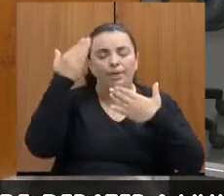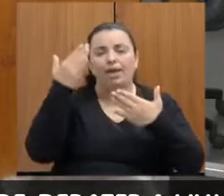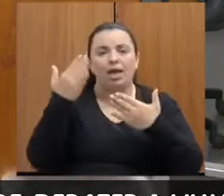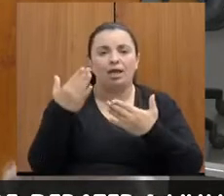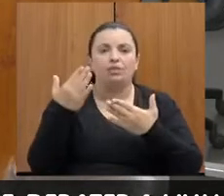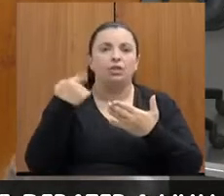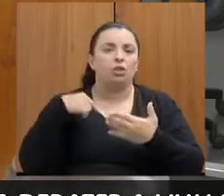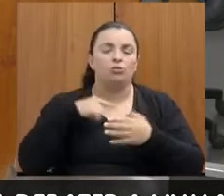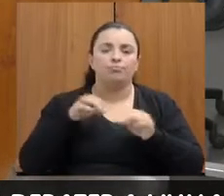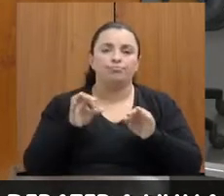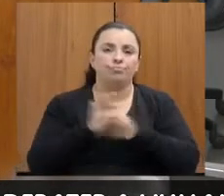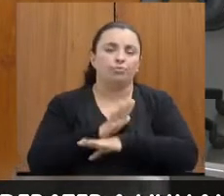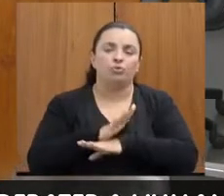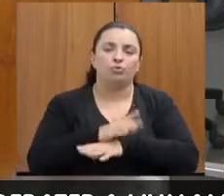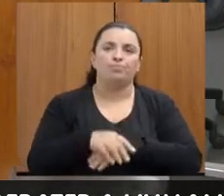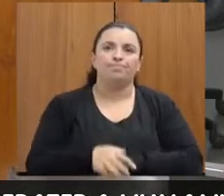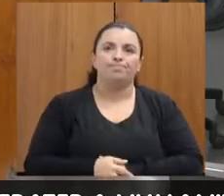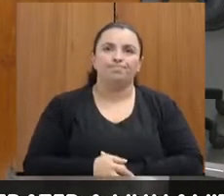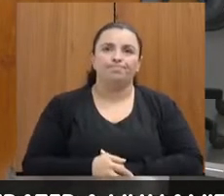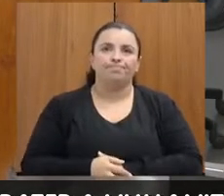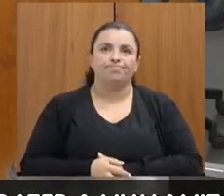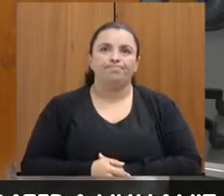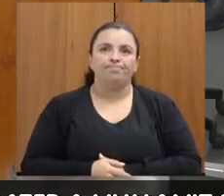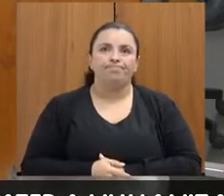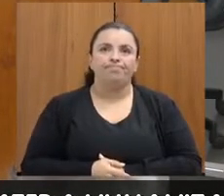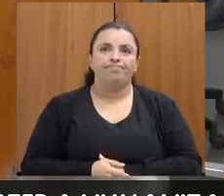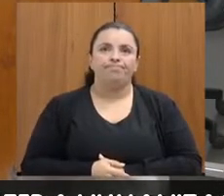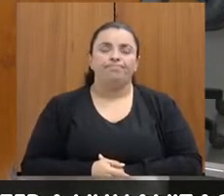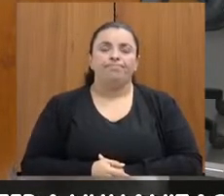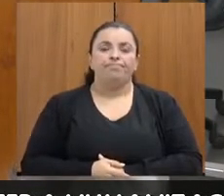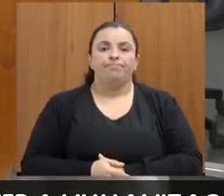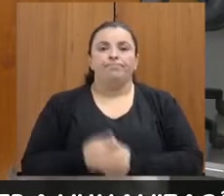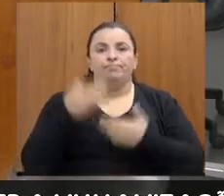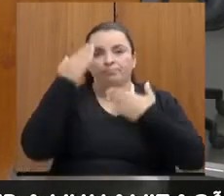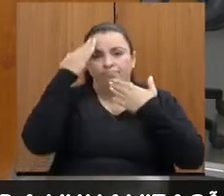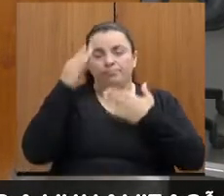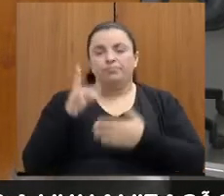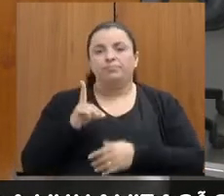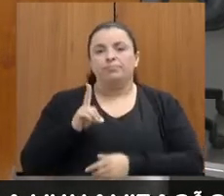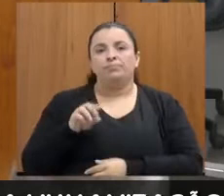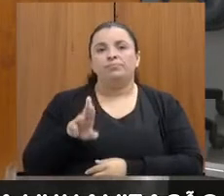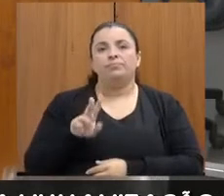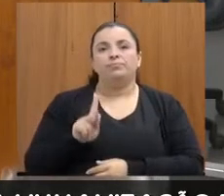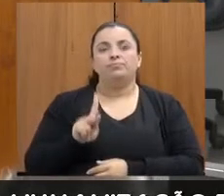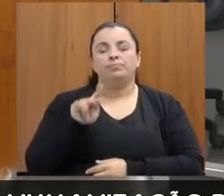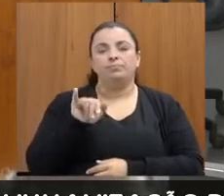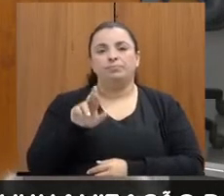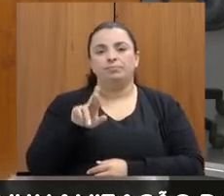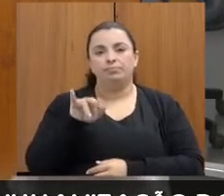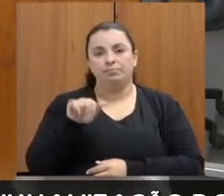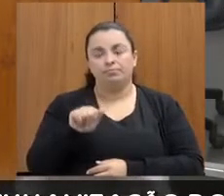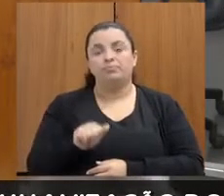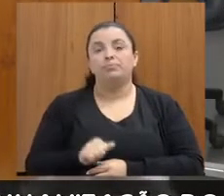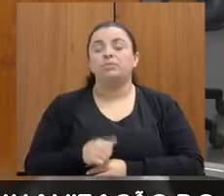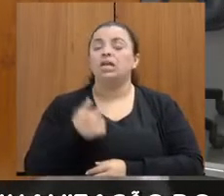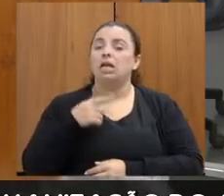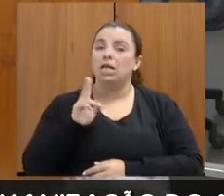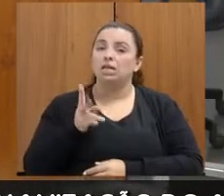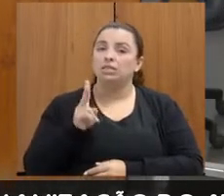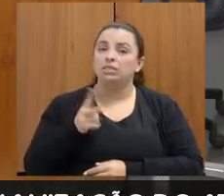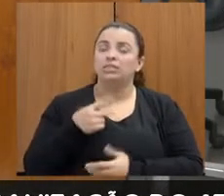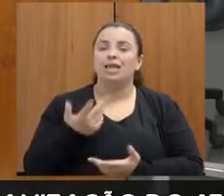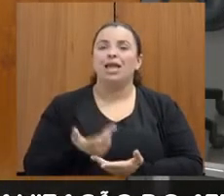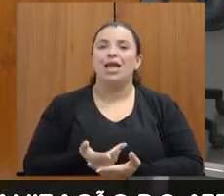Obrigada, doutora Kylian. É sempre uma fonte muito apropriada para consultas,